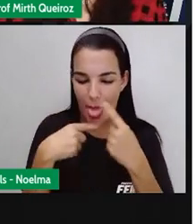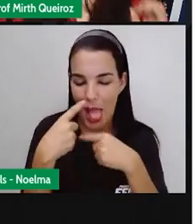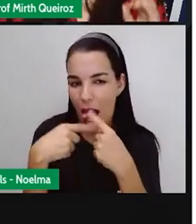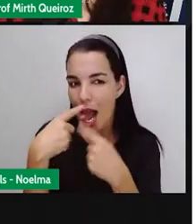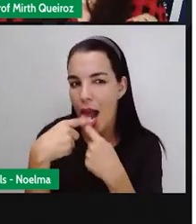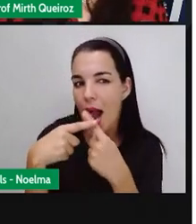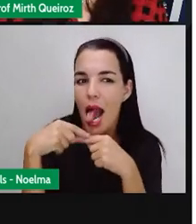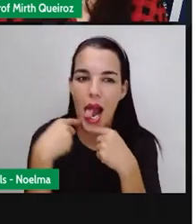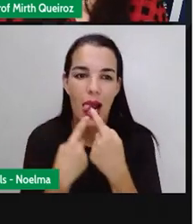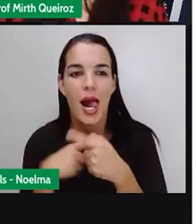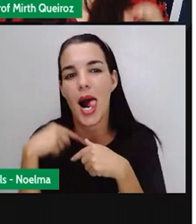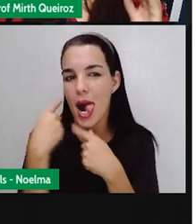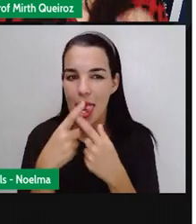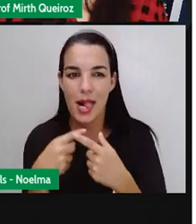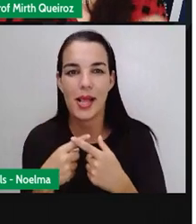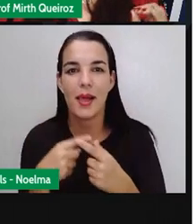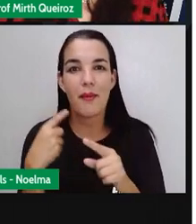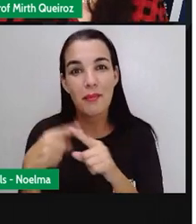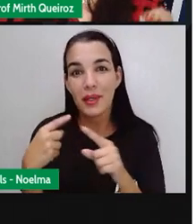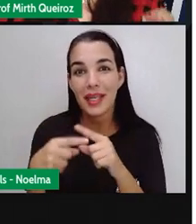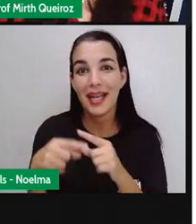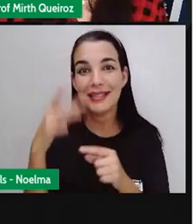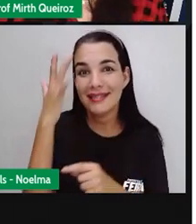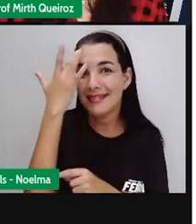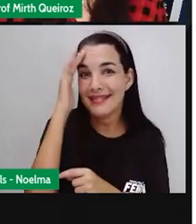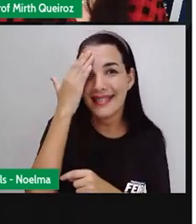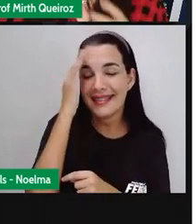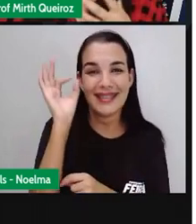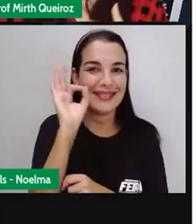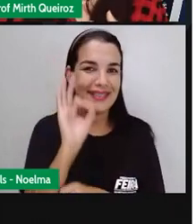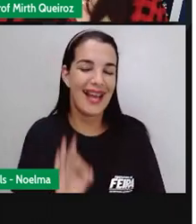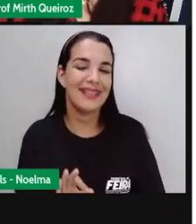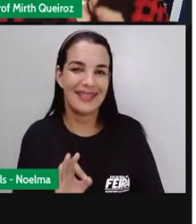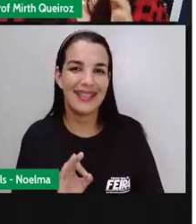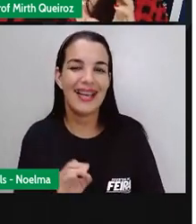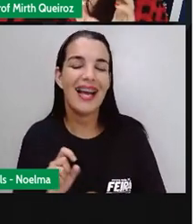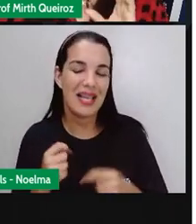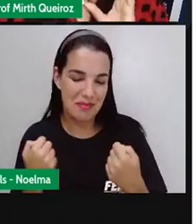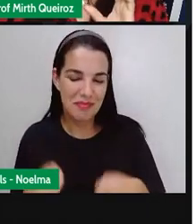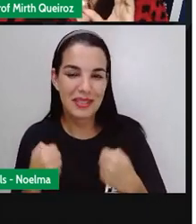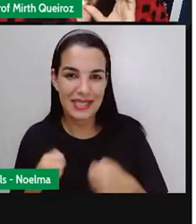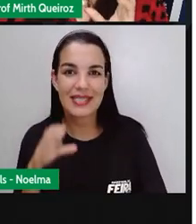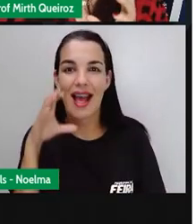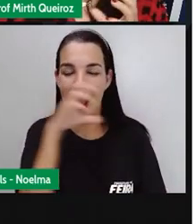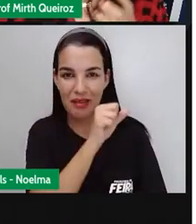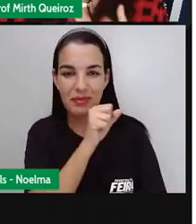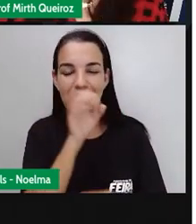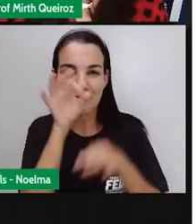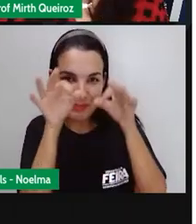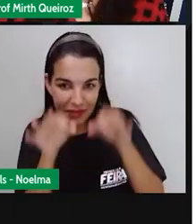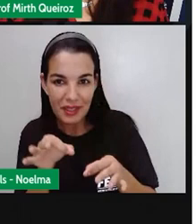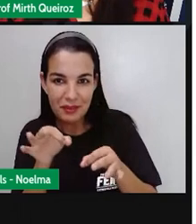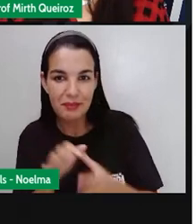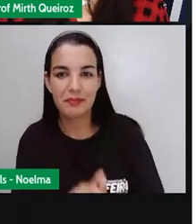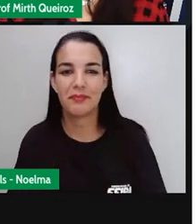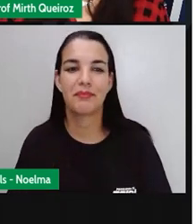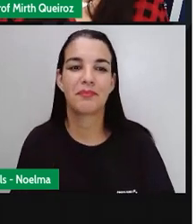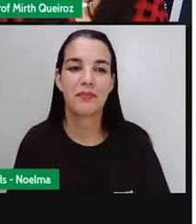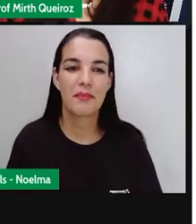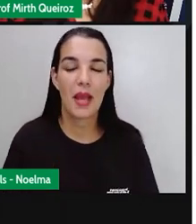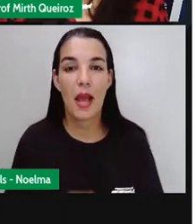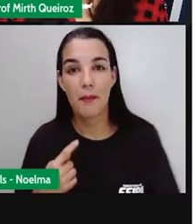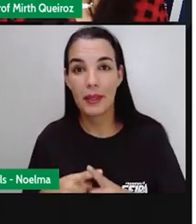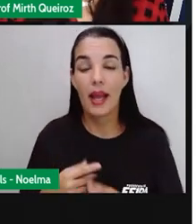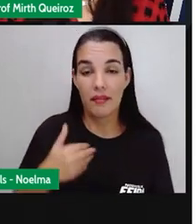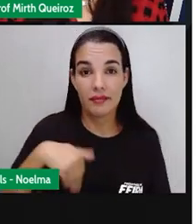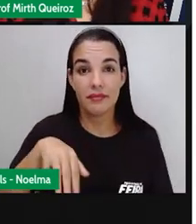certo? Pegue a trava-língua e fale bem rápido, que aí vocês vão perceber que a língua vai fazer como se fosse uma trava. Vocês vão sentir